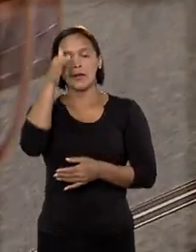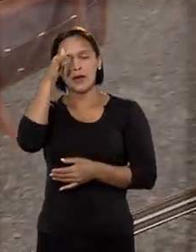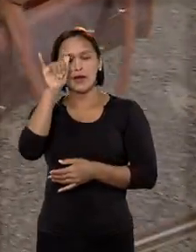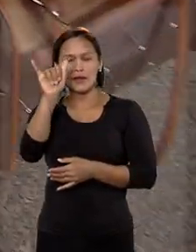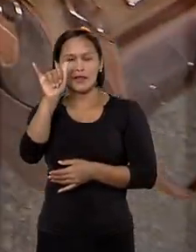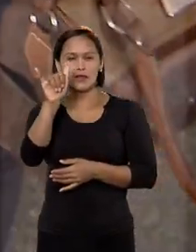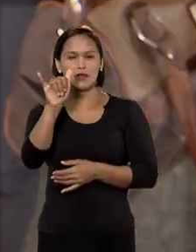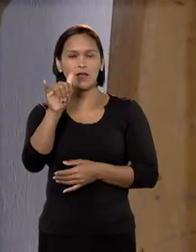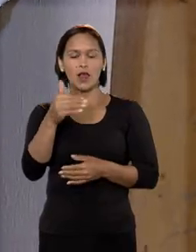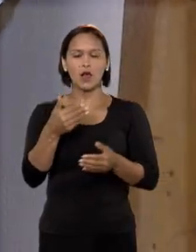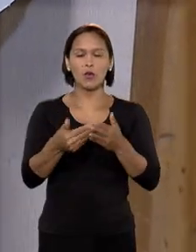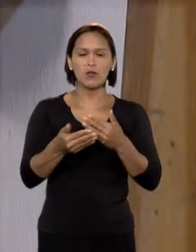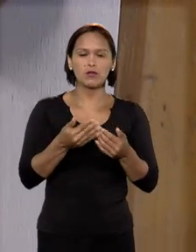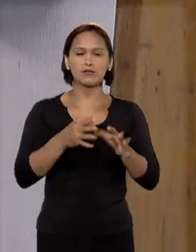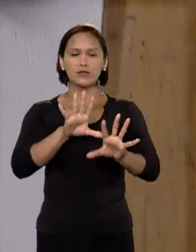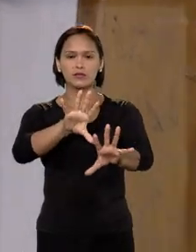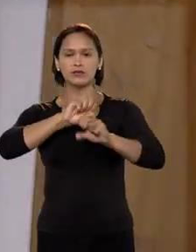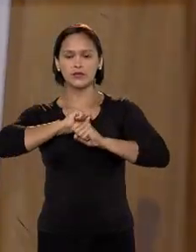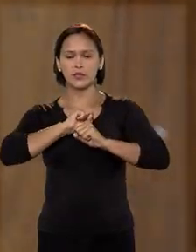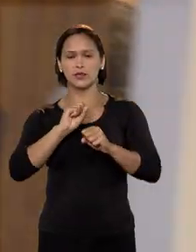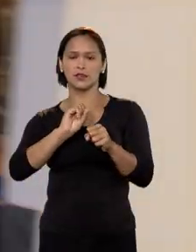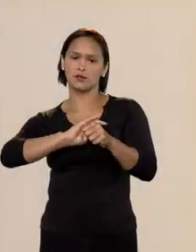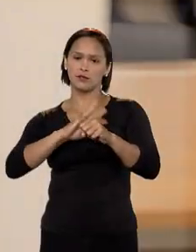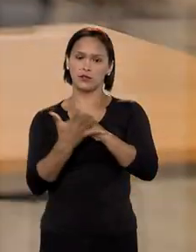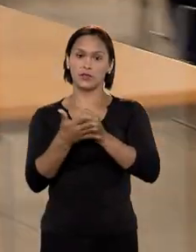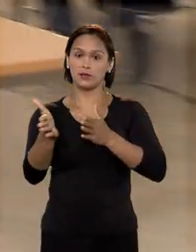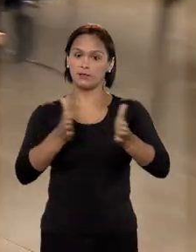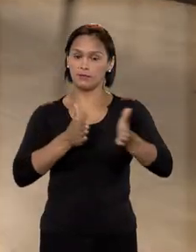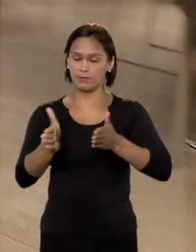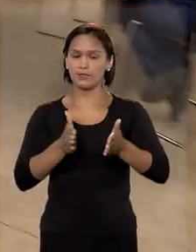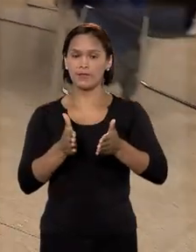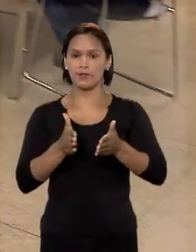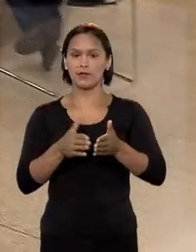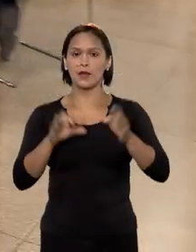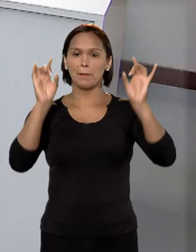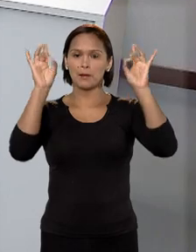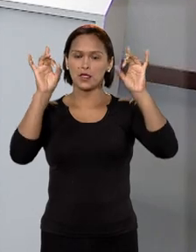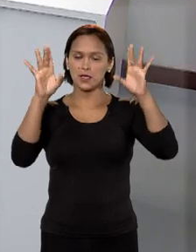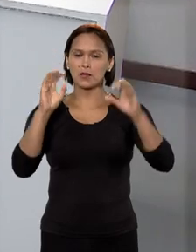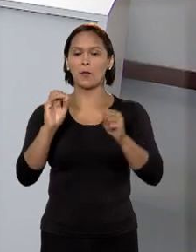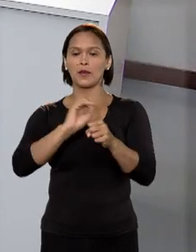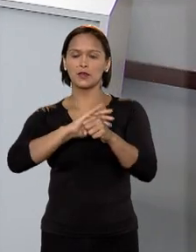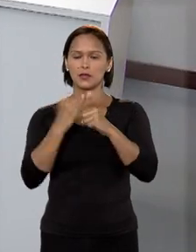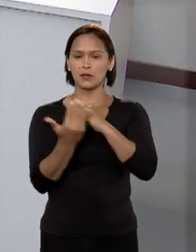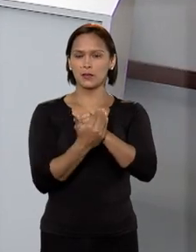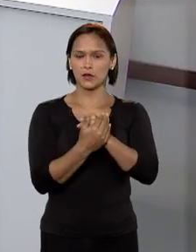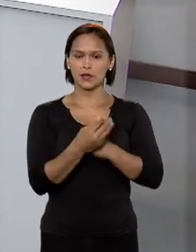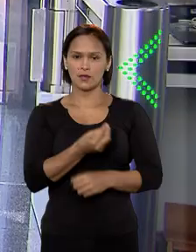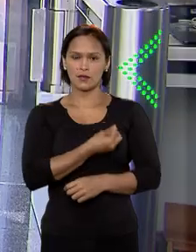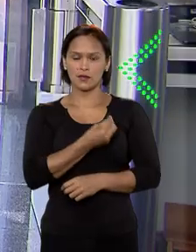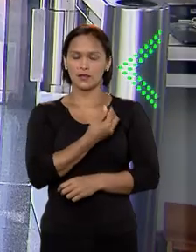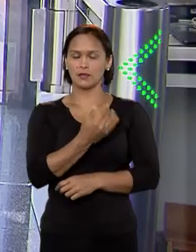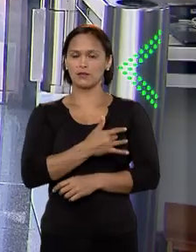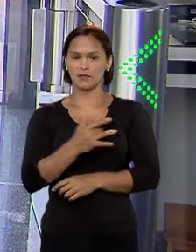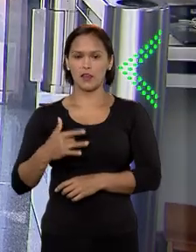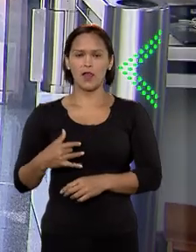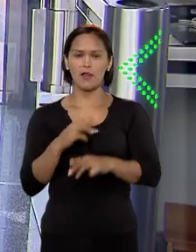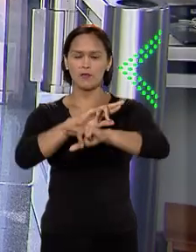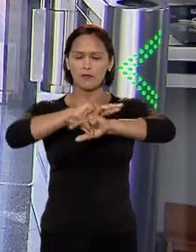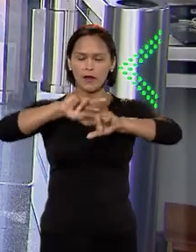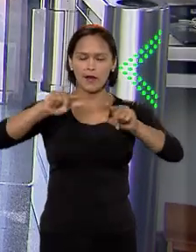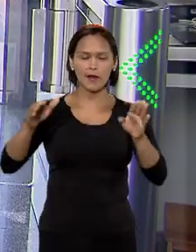evitar qualquer contaminação do vírus da Covid, principalmente na proteção da vida e da saúde. Várias